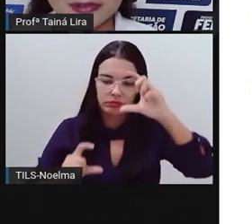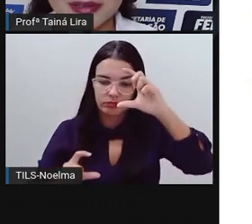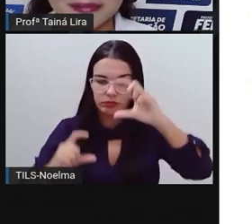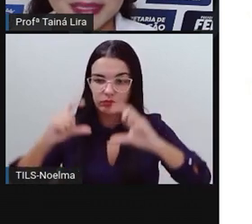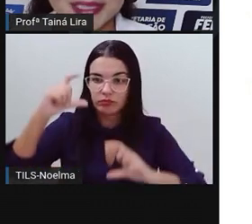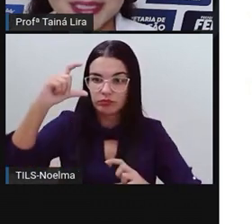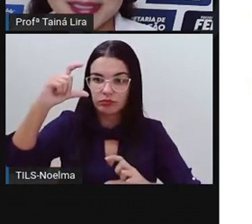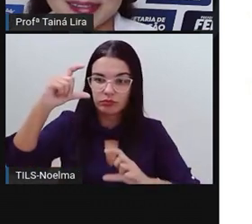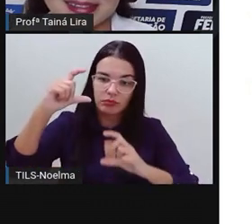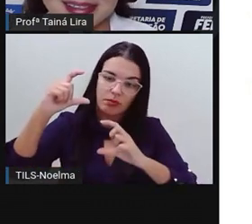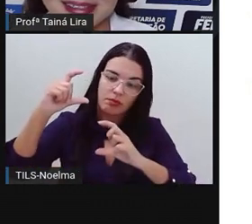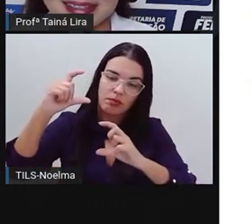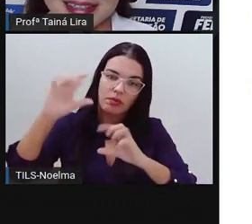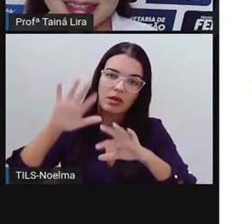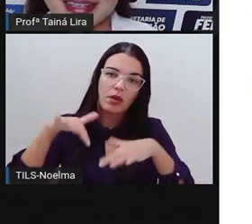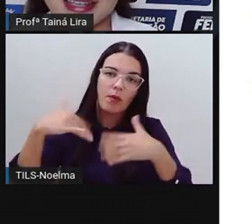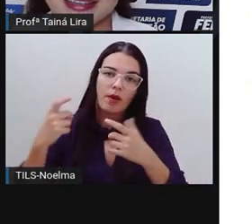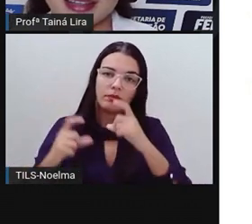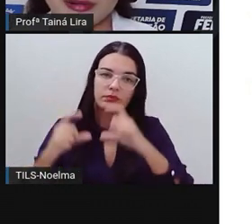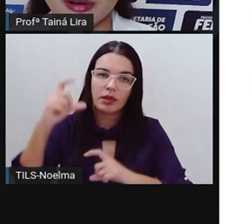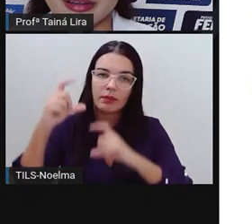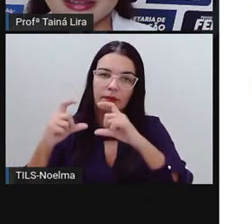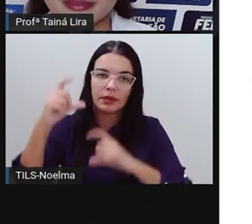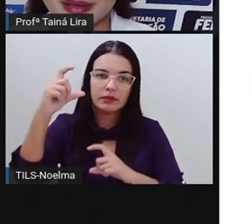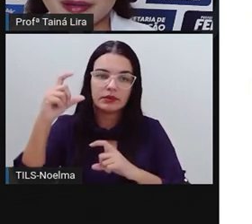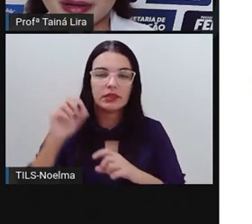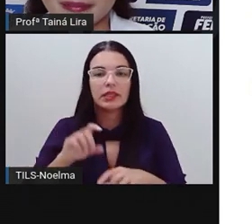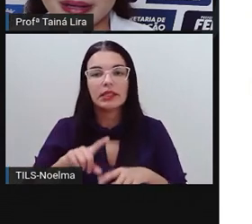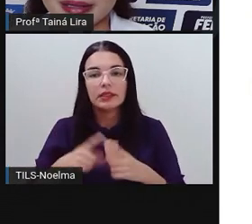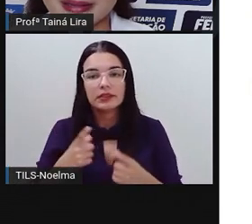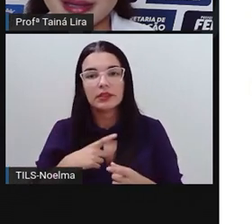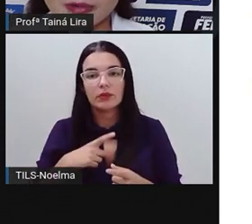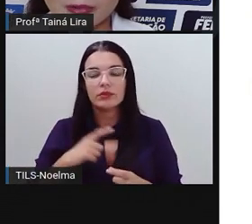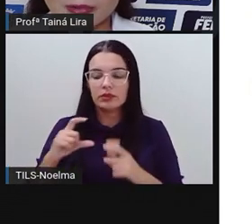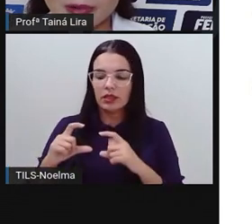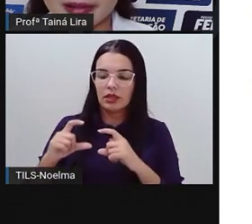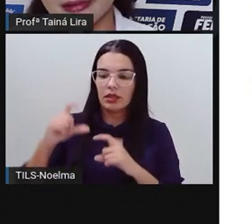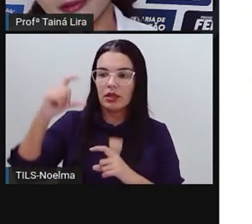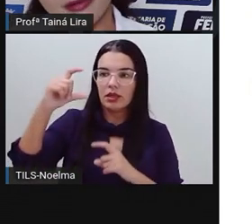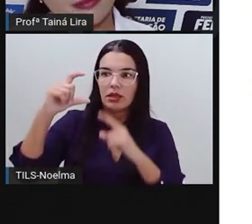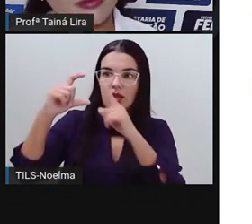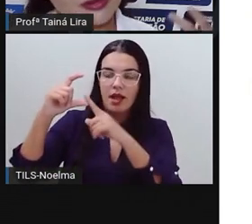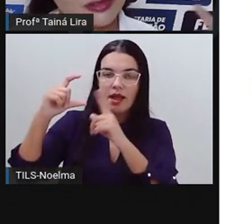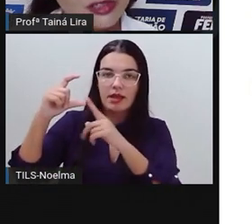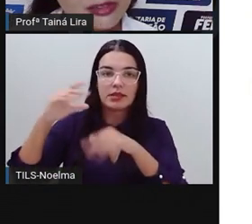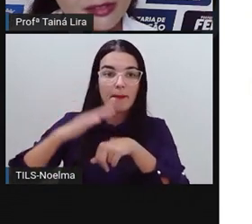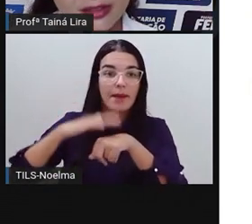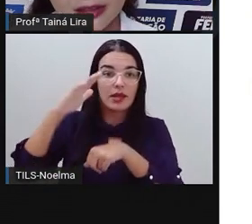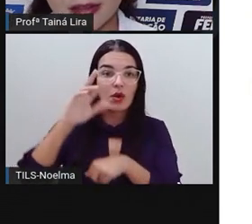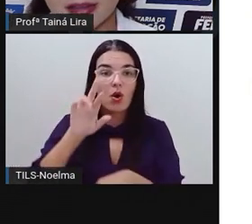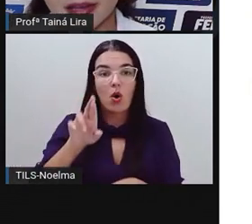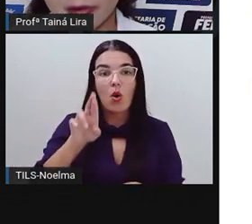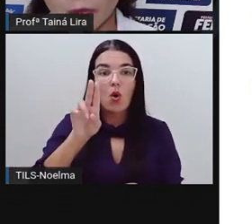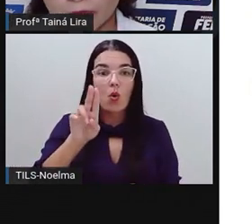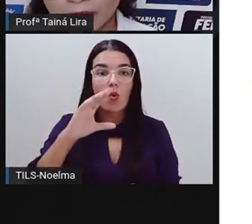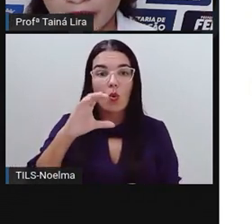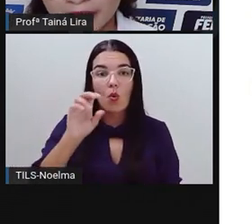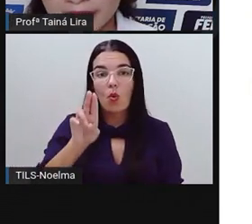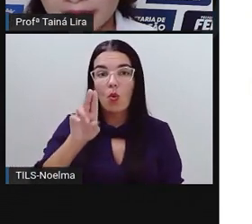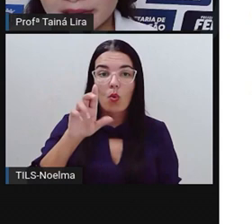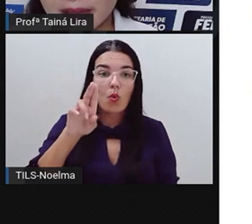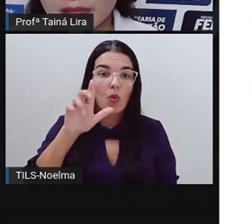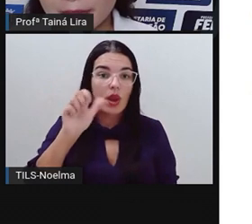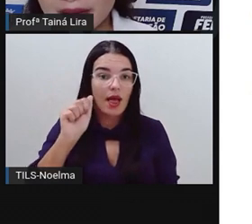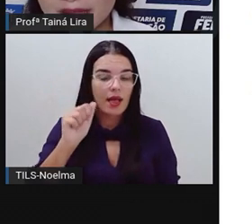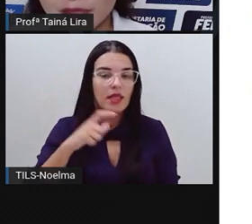se o segundo ano me diz. Então, ó, quem está maior é a barrinha da rúcula. Então, eu posso dizer aqui que a rúcula